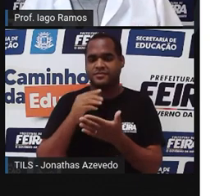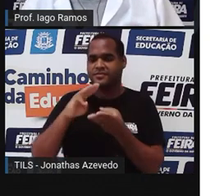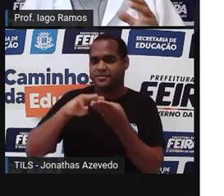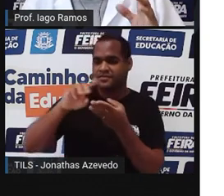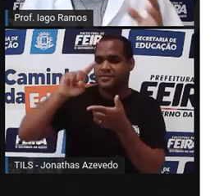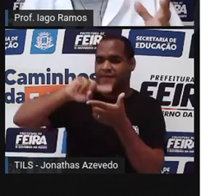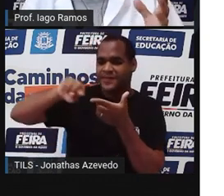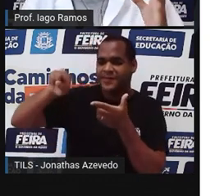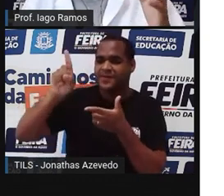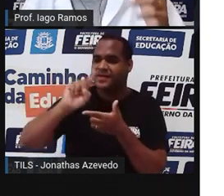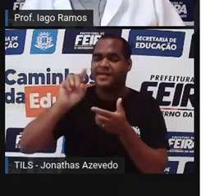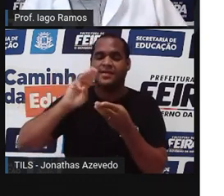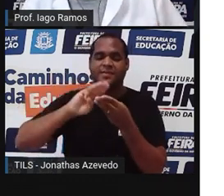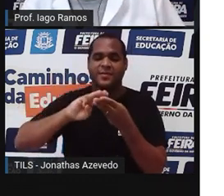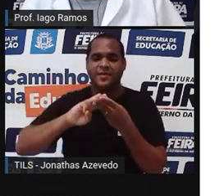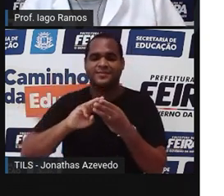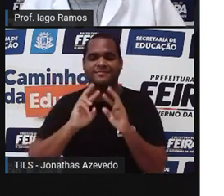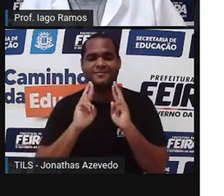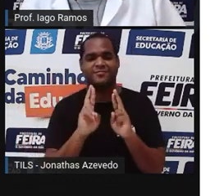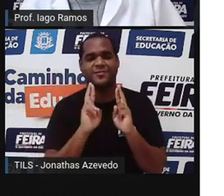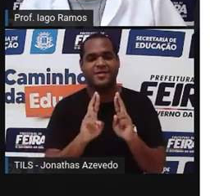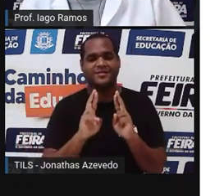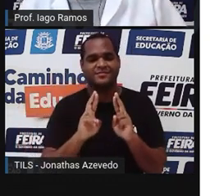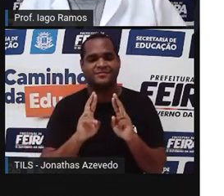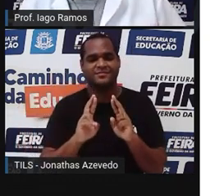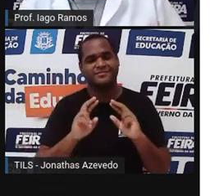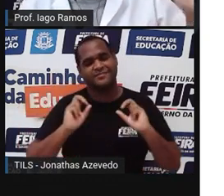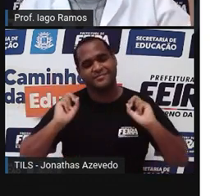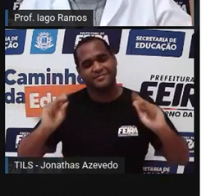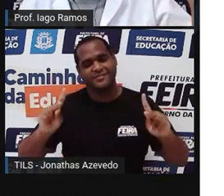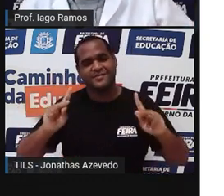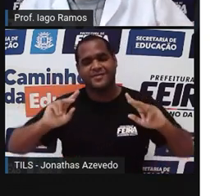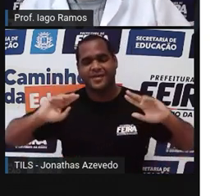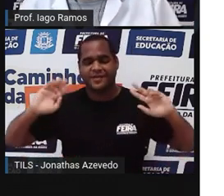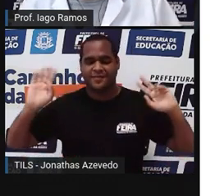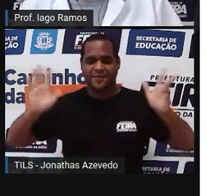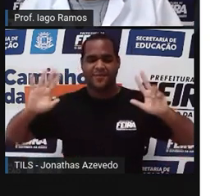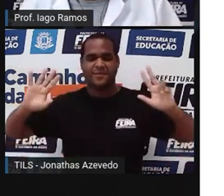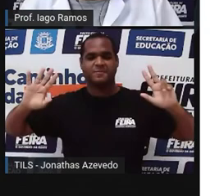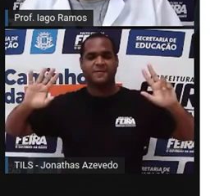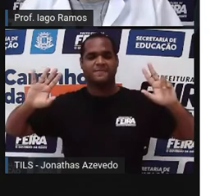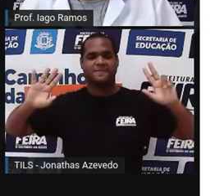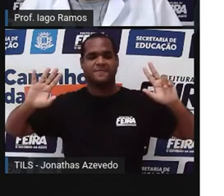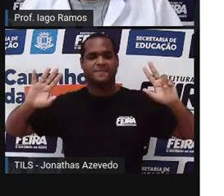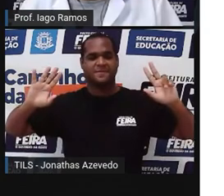não é problema, matemática é solução. Valeu, até a próxima. Bye, bye.